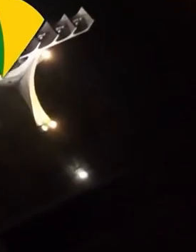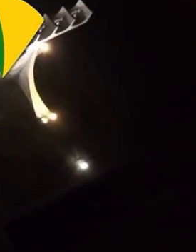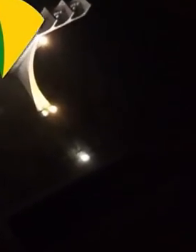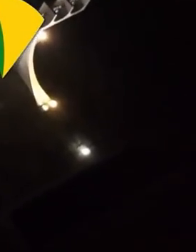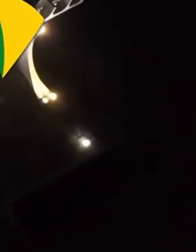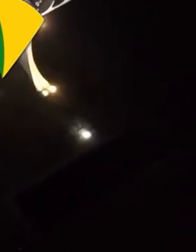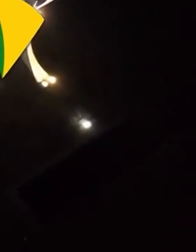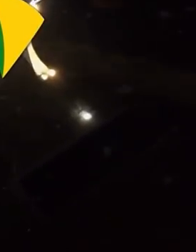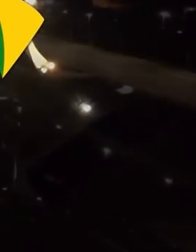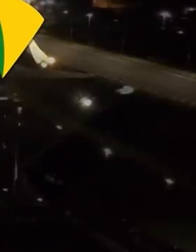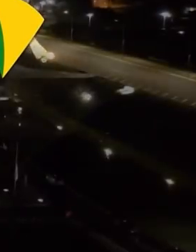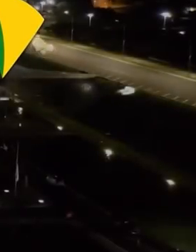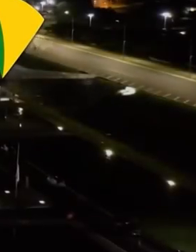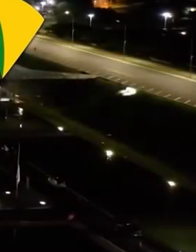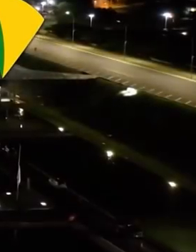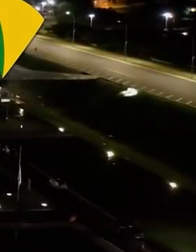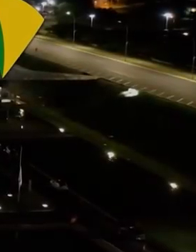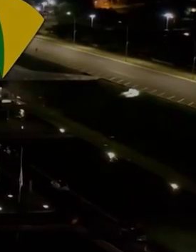Transcrição Querida Criança Deus.